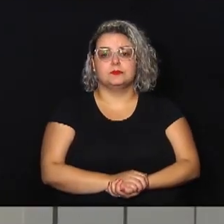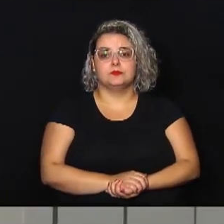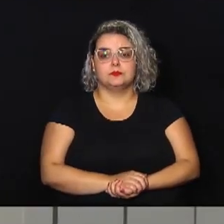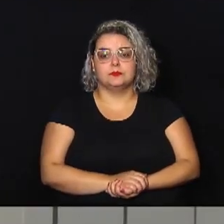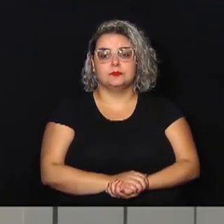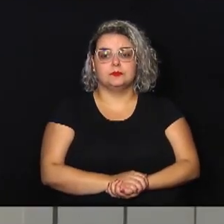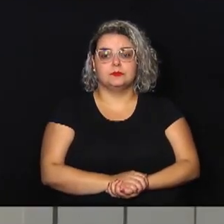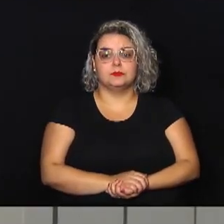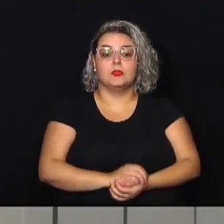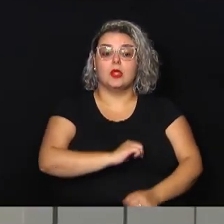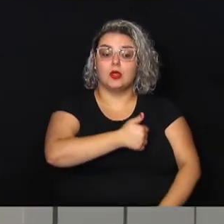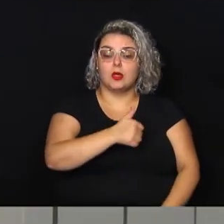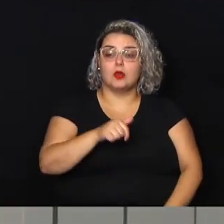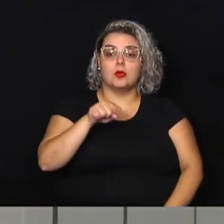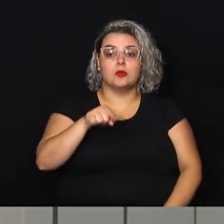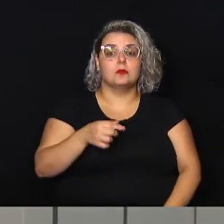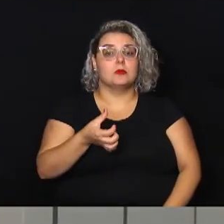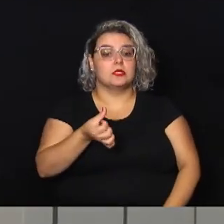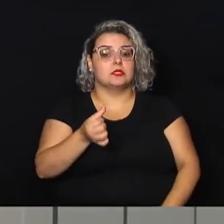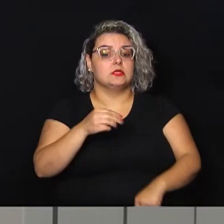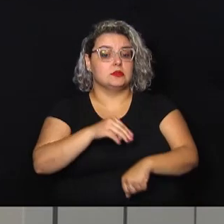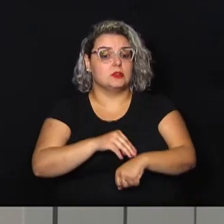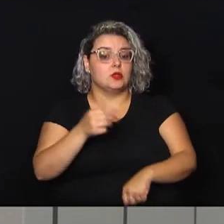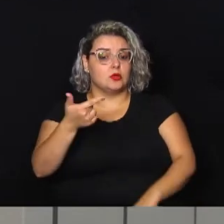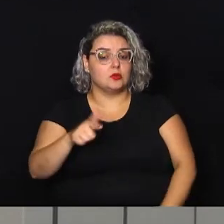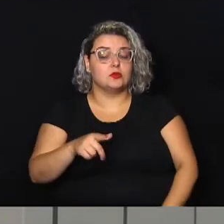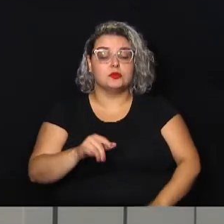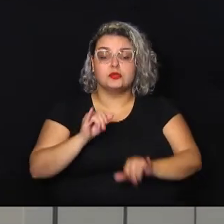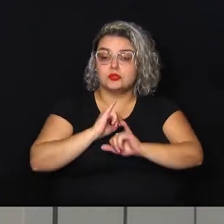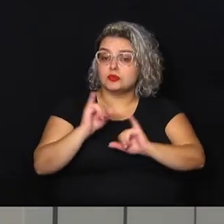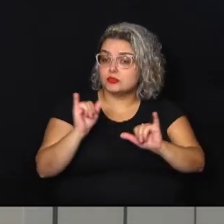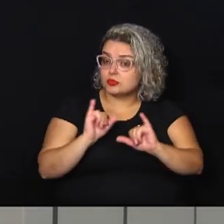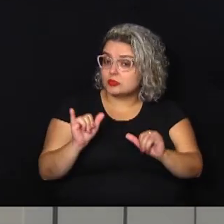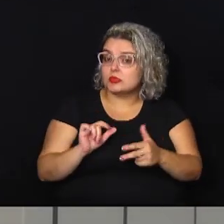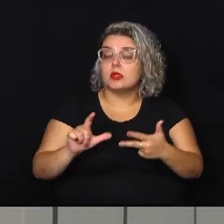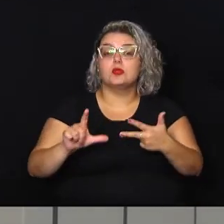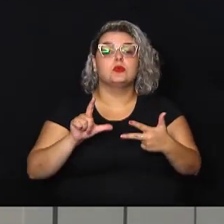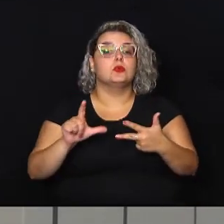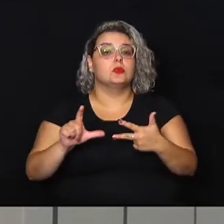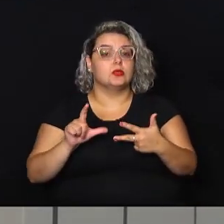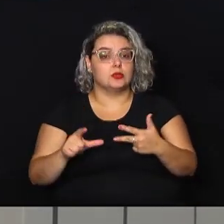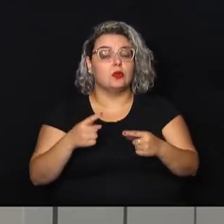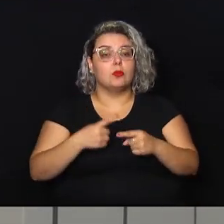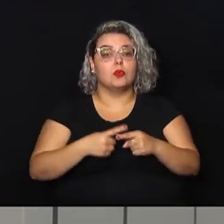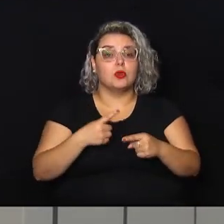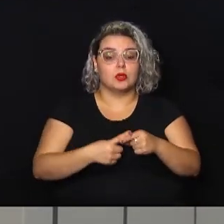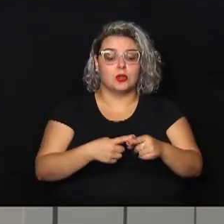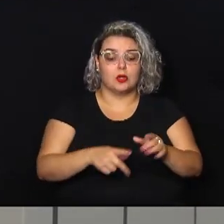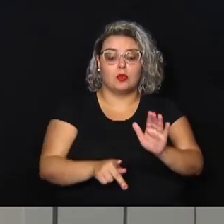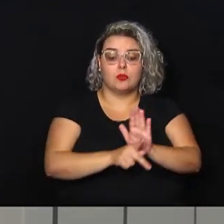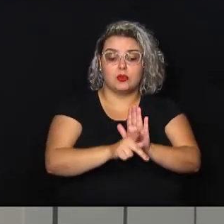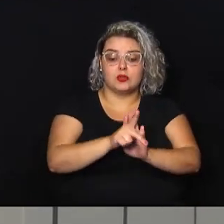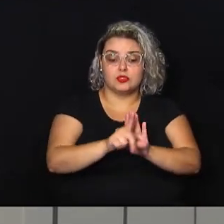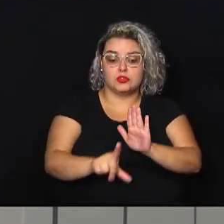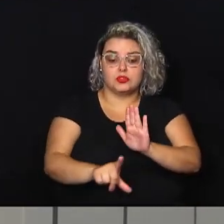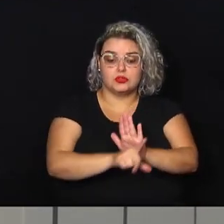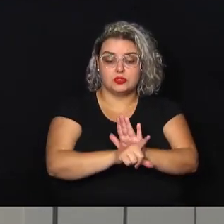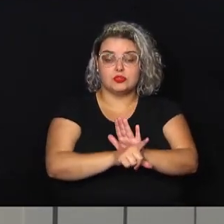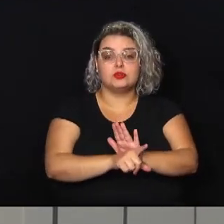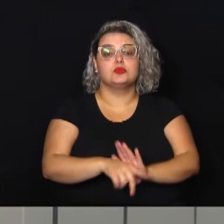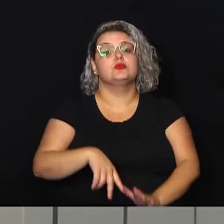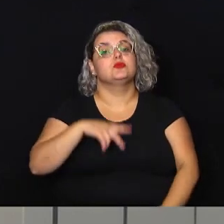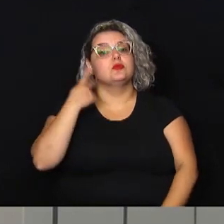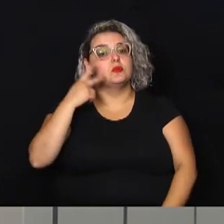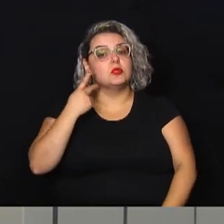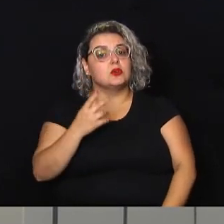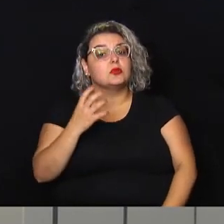11 horas mais 6 minutos, a gente segue aqui com as notícias do Legislativo, porque o projeto de lei de autoria do vereador Igor